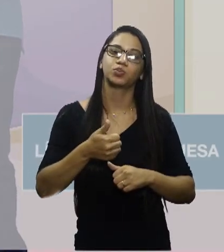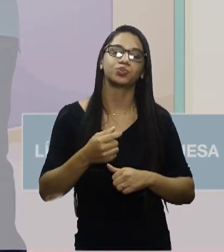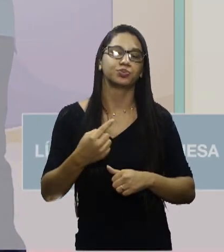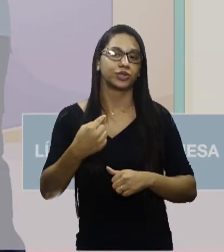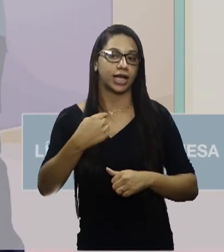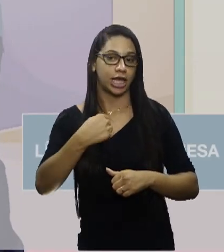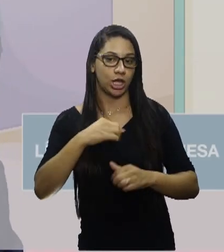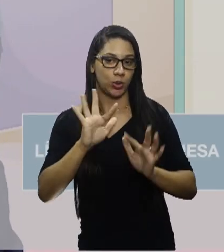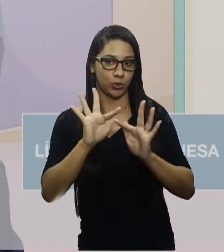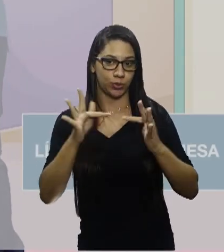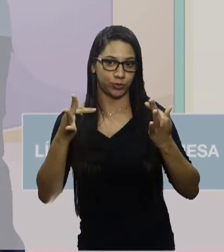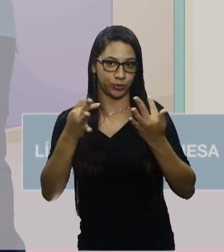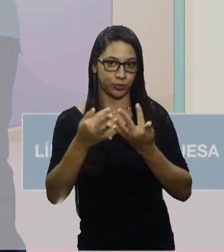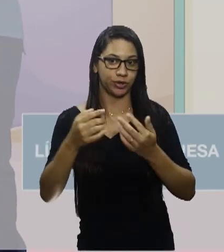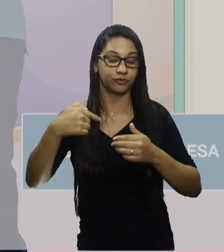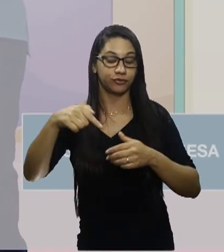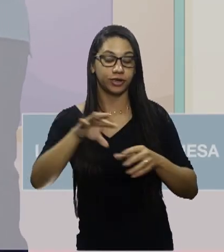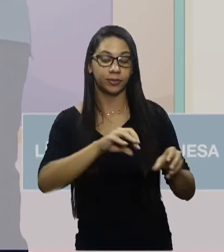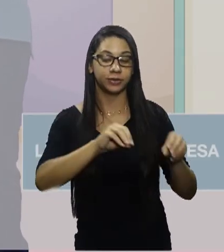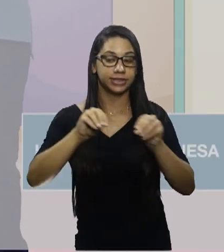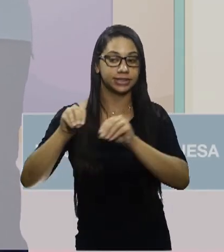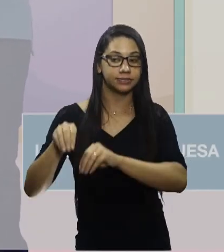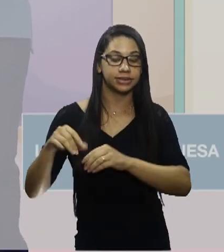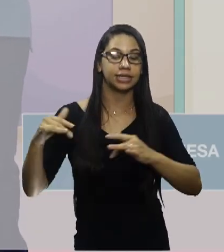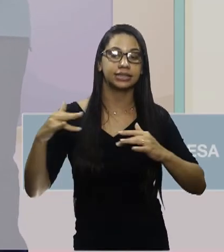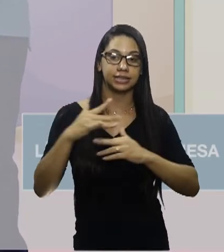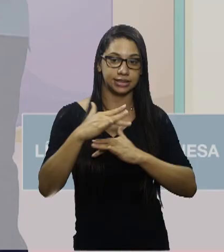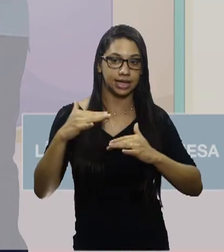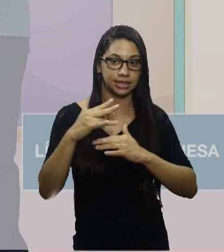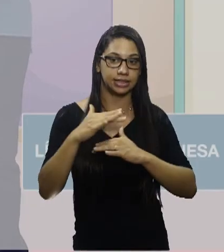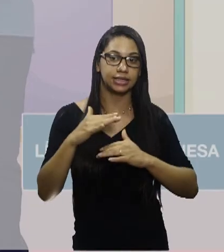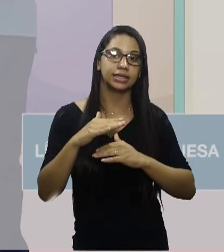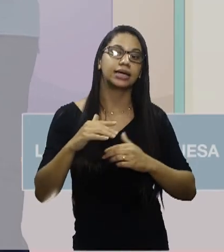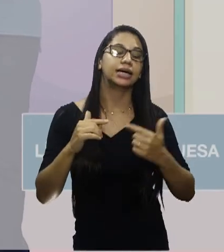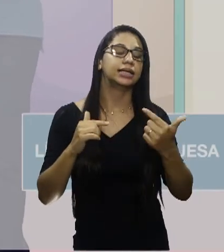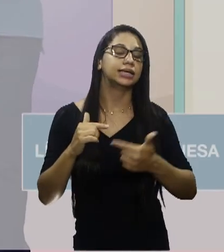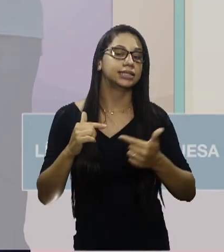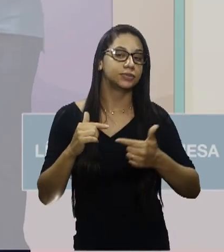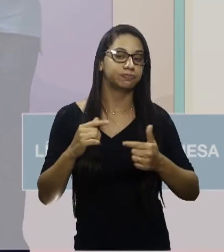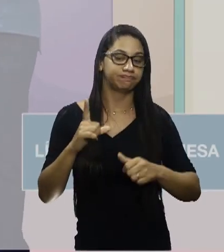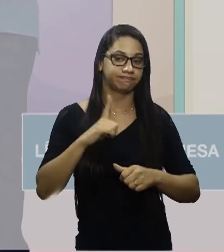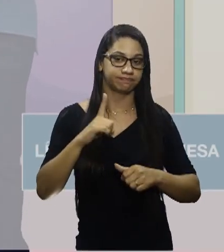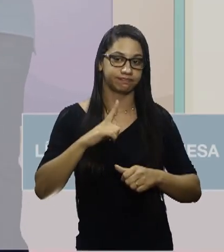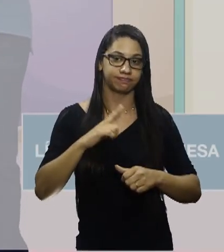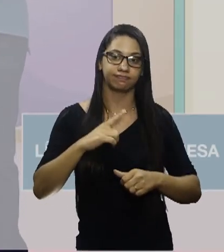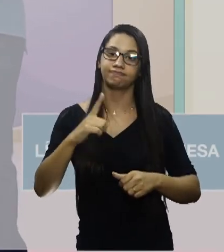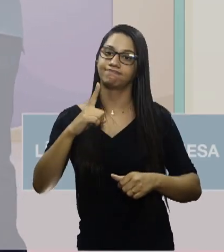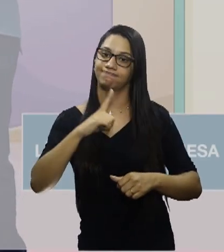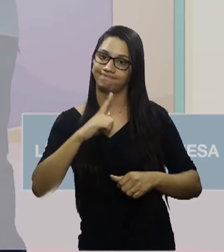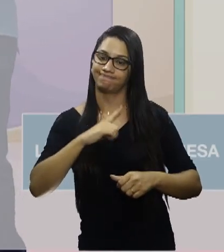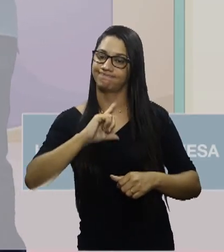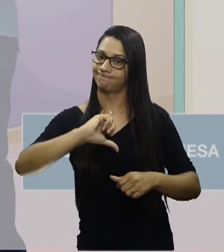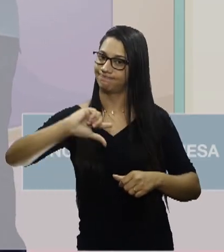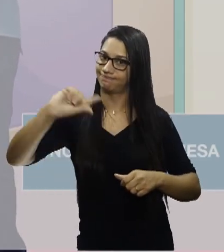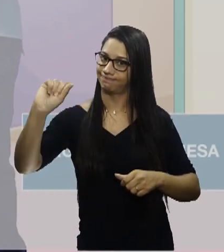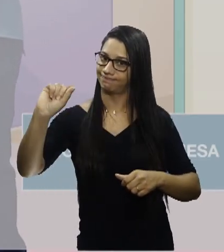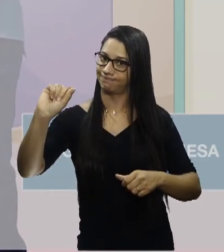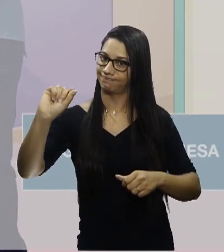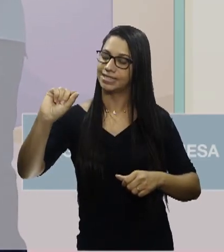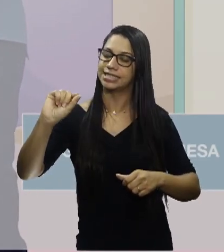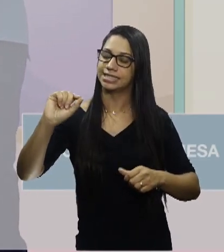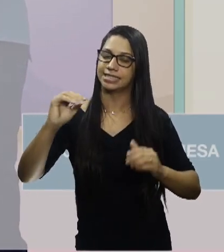Eu e minha família vamos mudar de cidade. Já na segunda oração temos. Eu terei de sair do